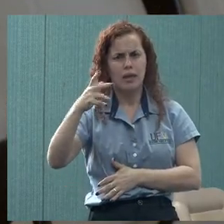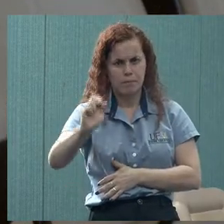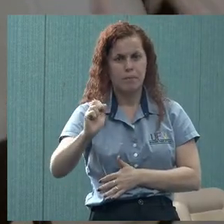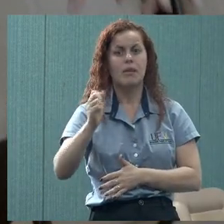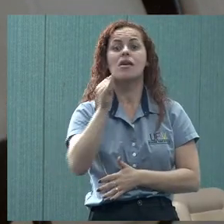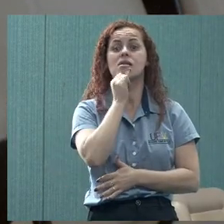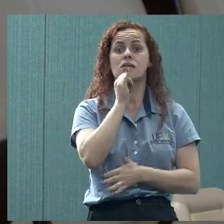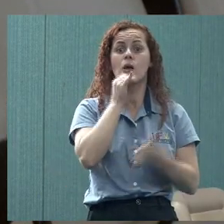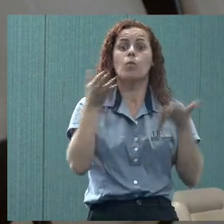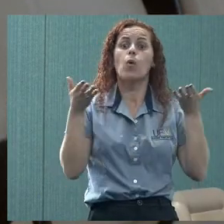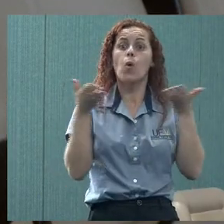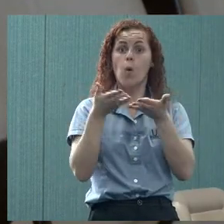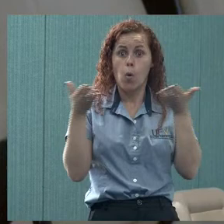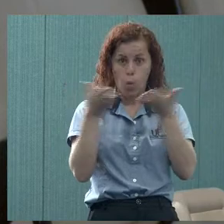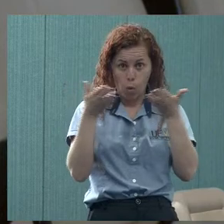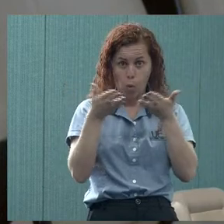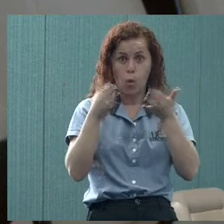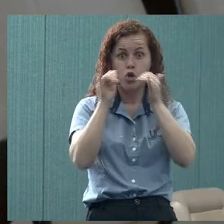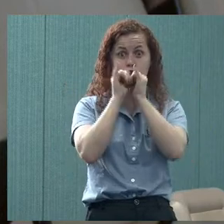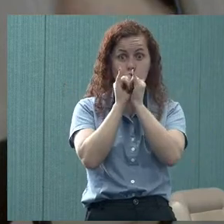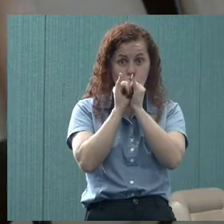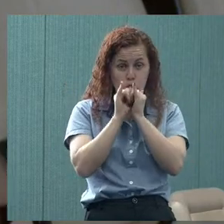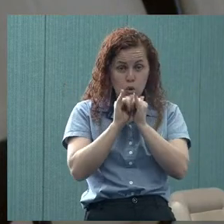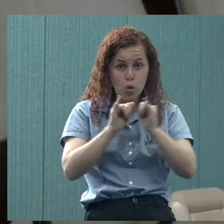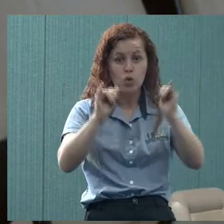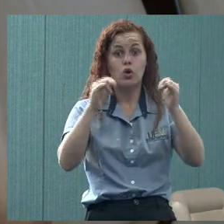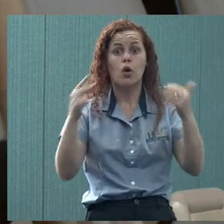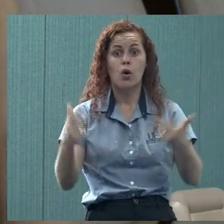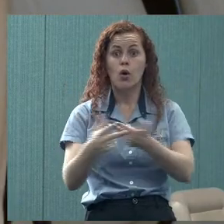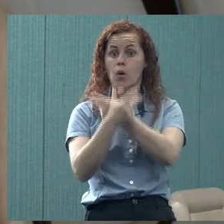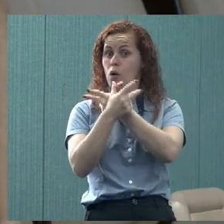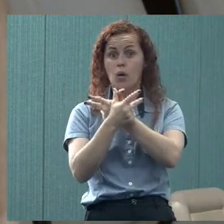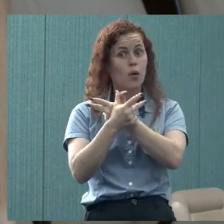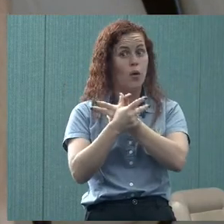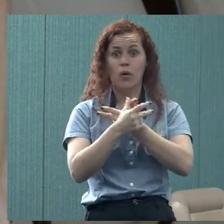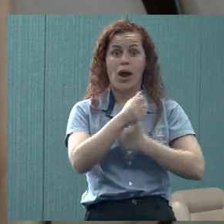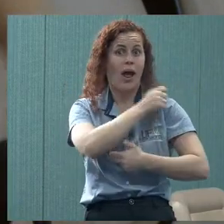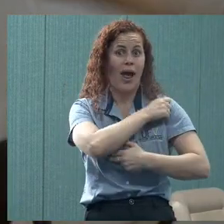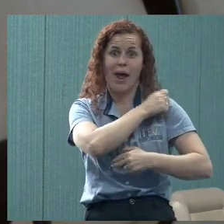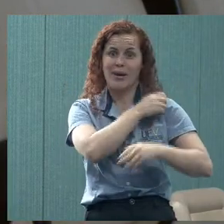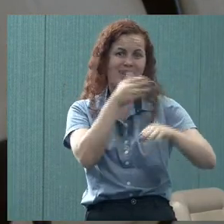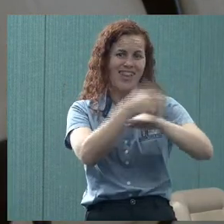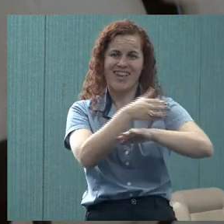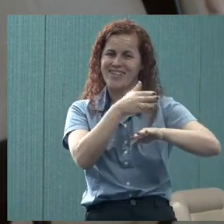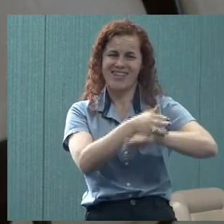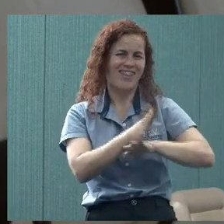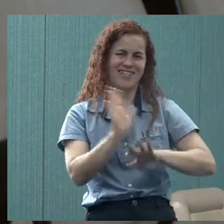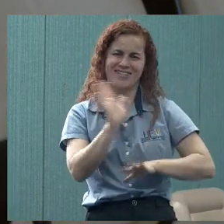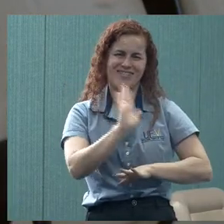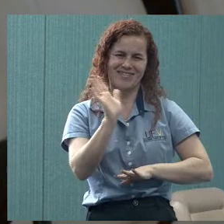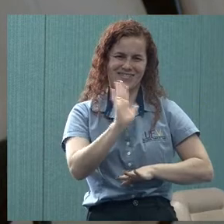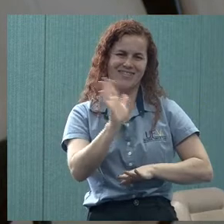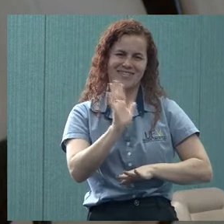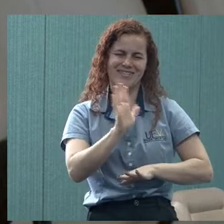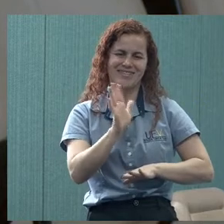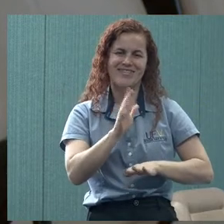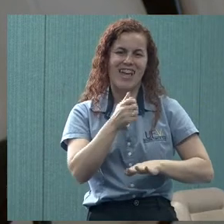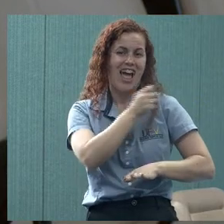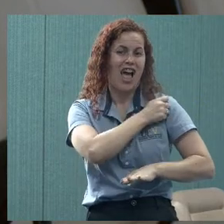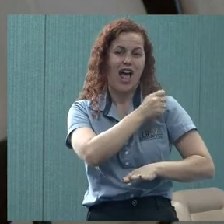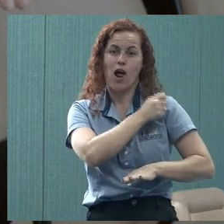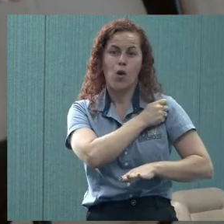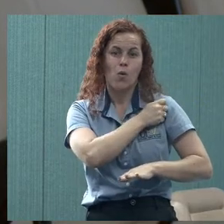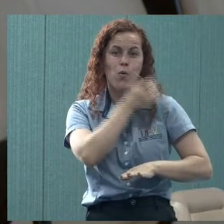hoje, o evento de hoje, saiu em notícias na UFV. Os alunos não acessam. Meus filhos, que são estudantes aqui, já me falaram. Tem